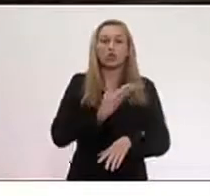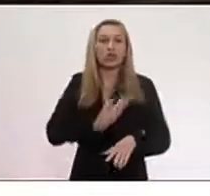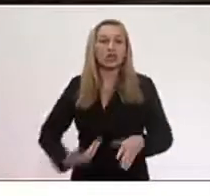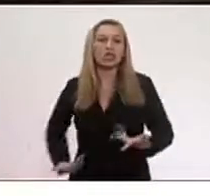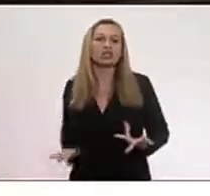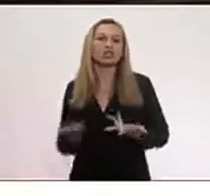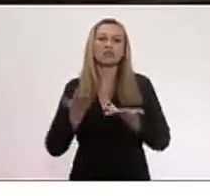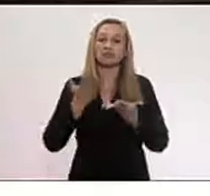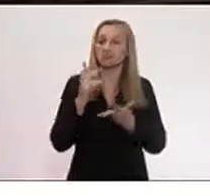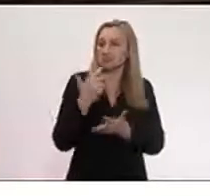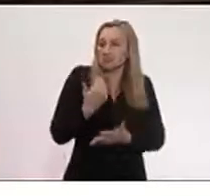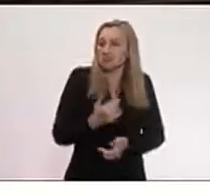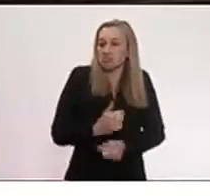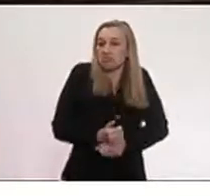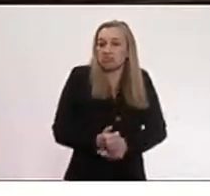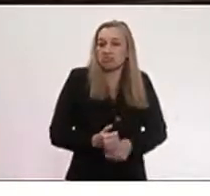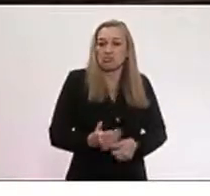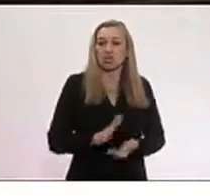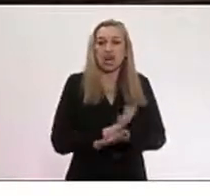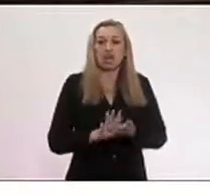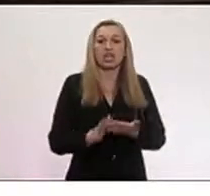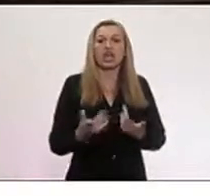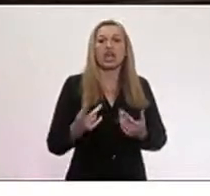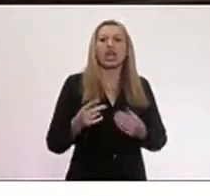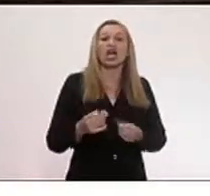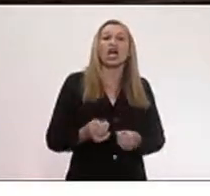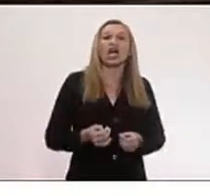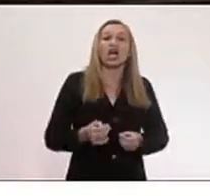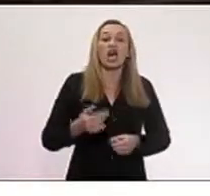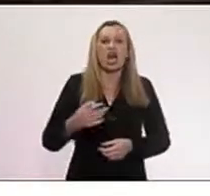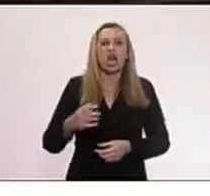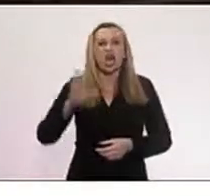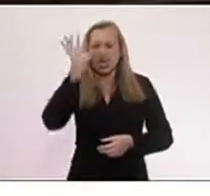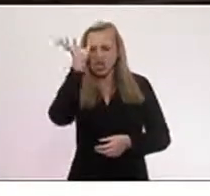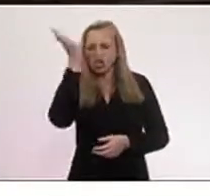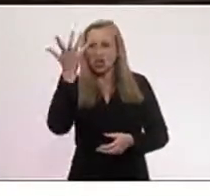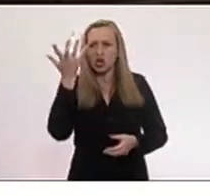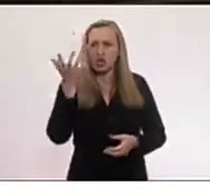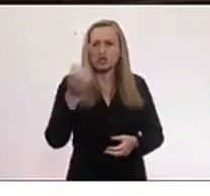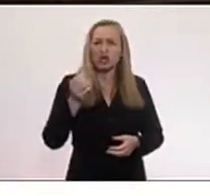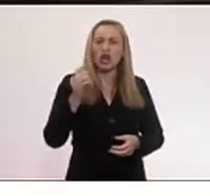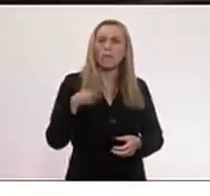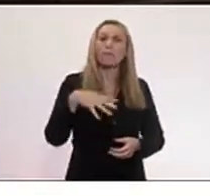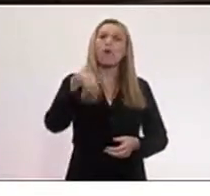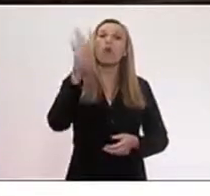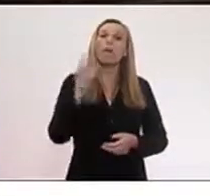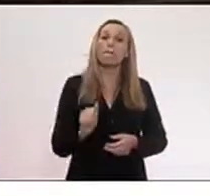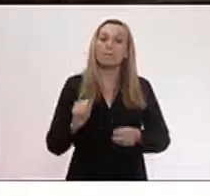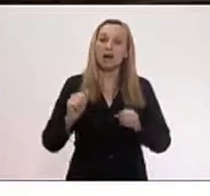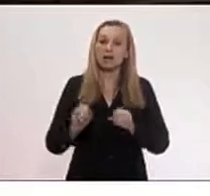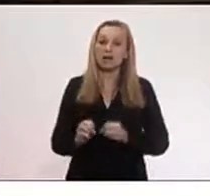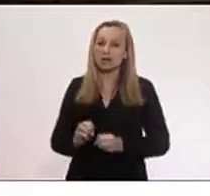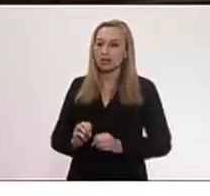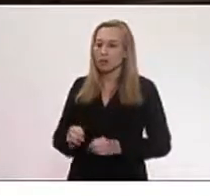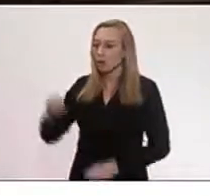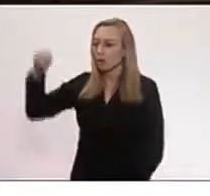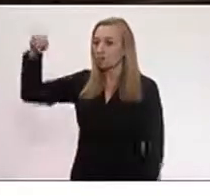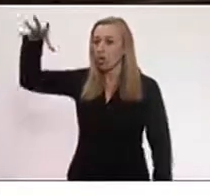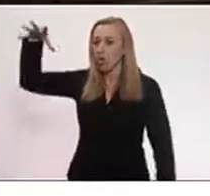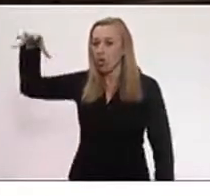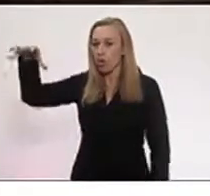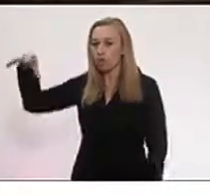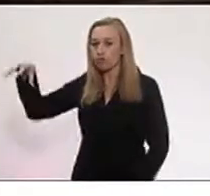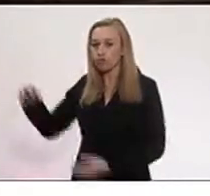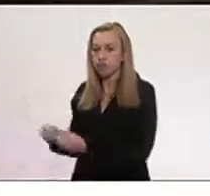lixando, ele resolve jogar um míssil na favela para resolver esse problema que ele mesmo causa na